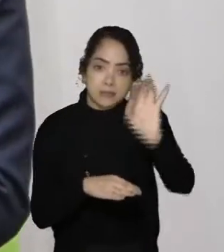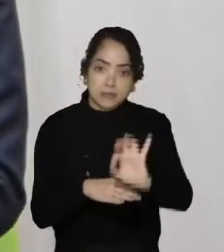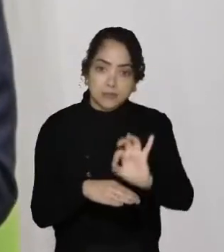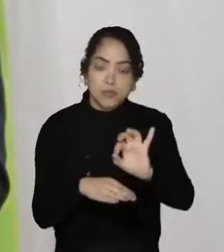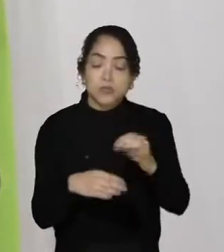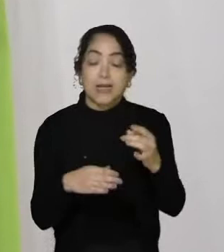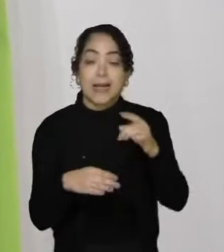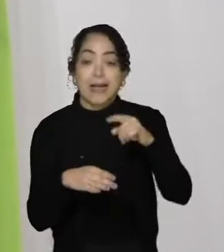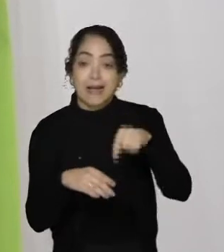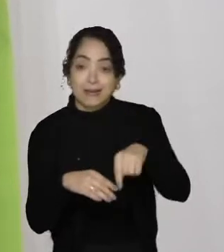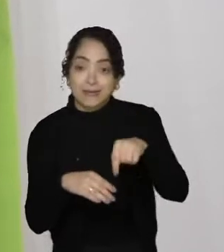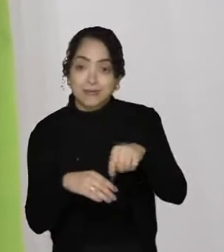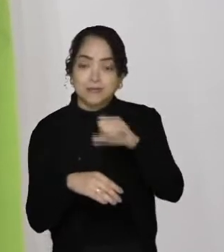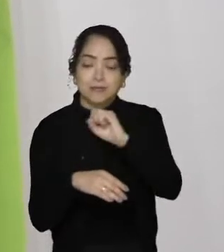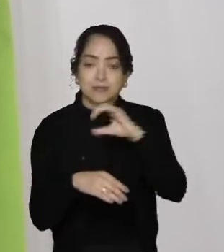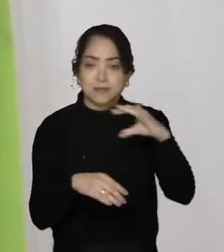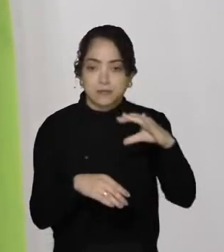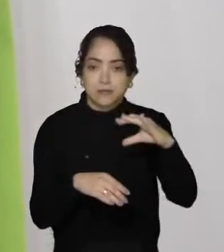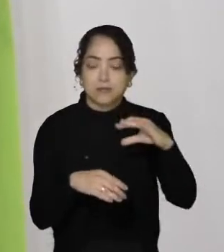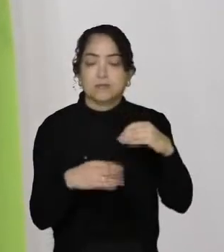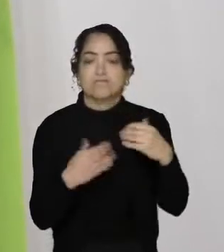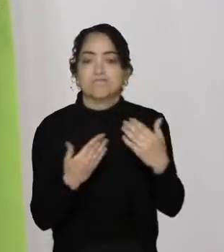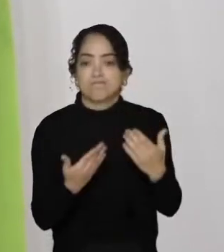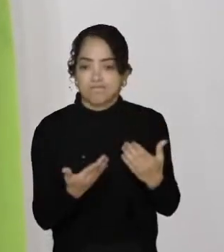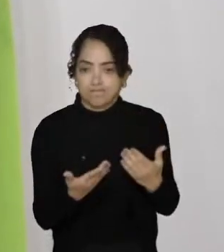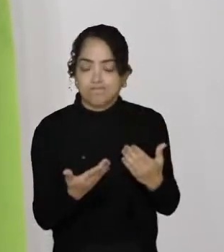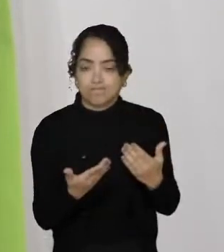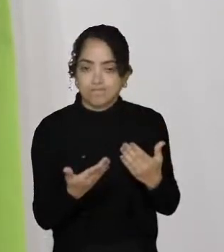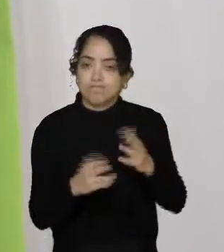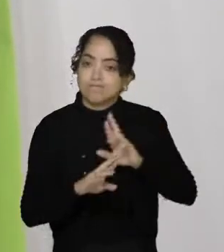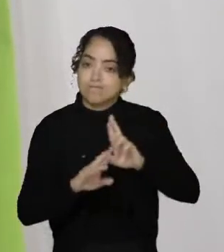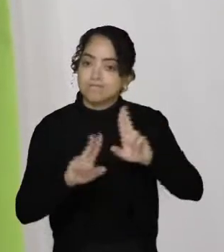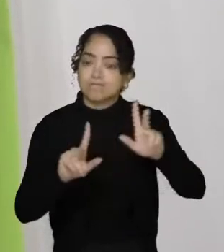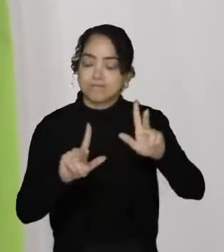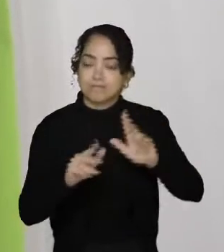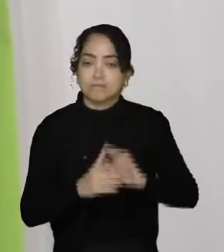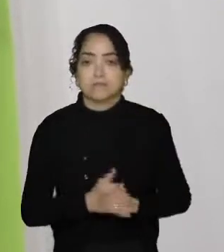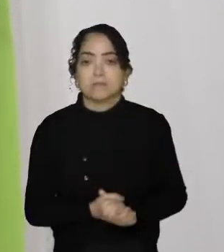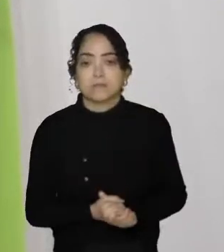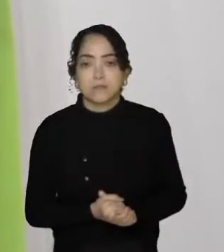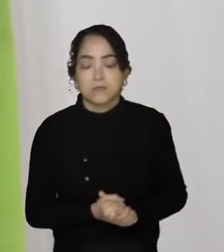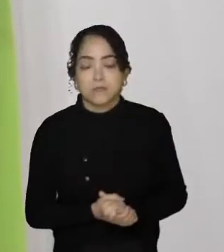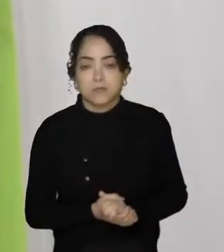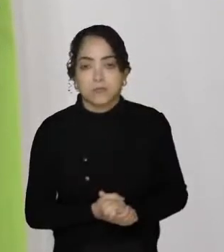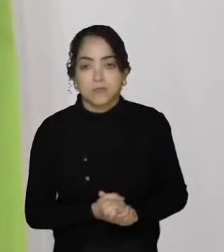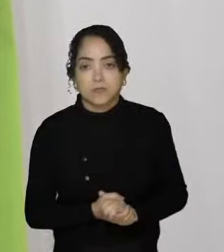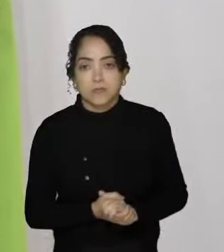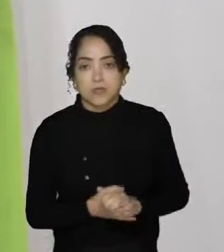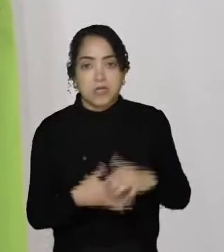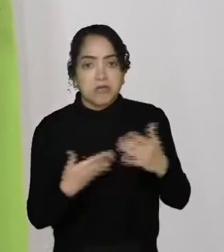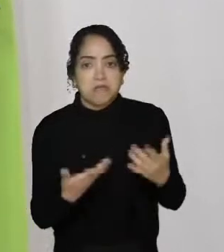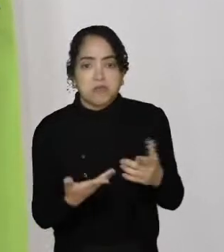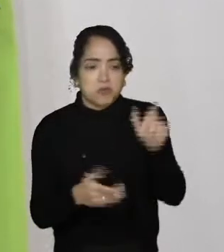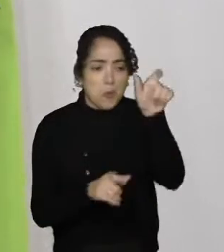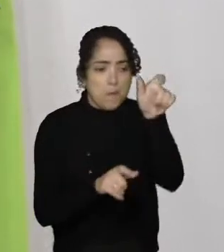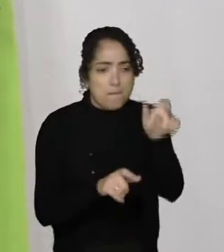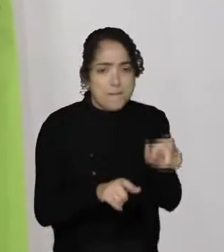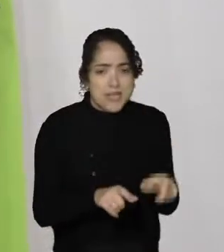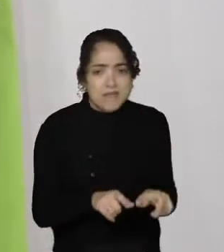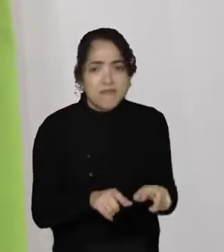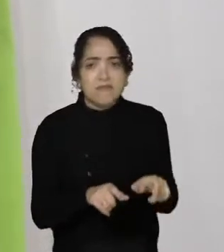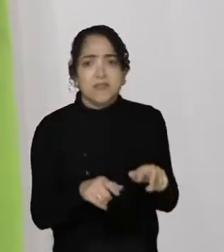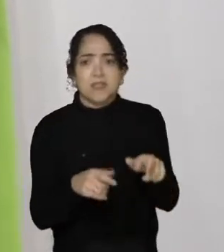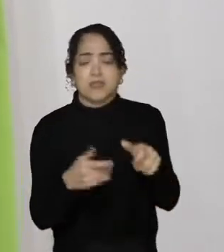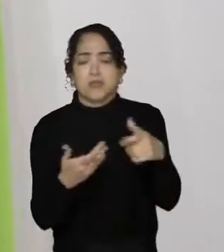aqui em Santa Catarina nós somos diferenciados. E eu não tenho o perfil de passar pano para